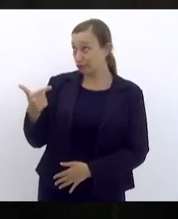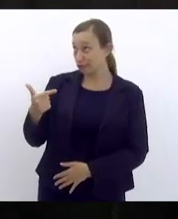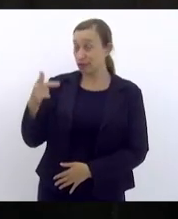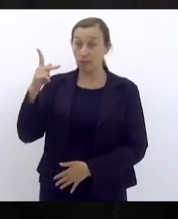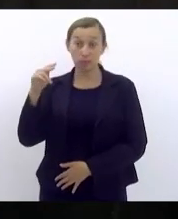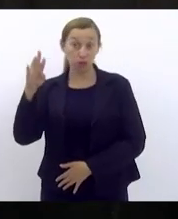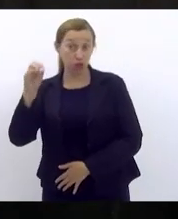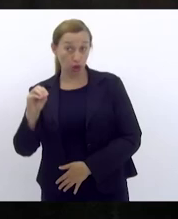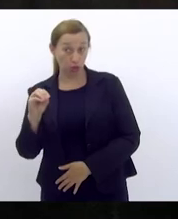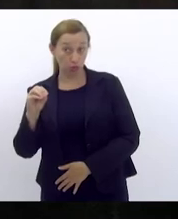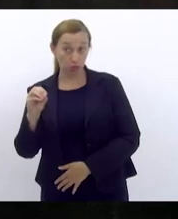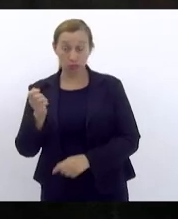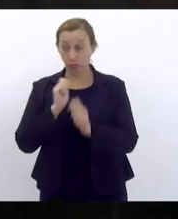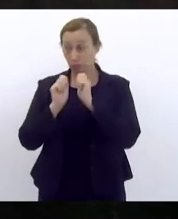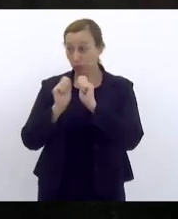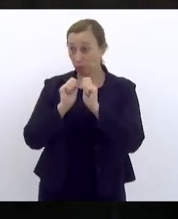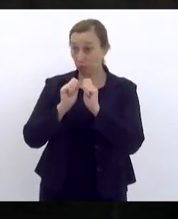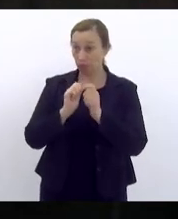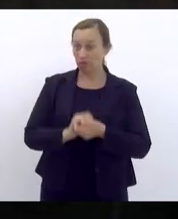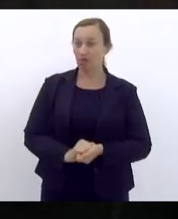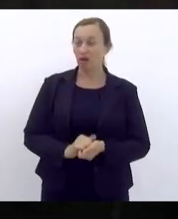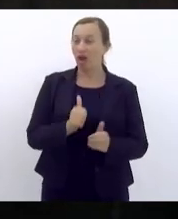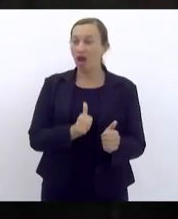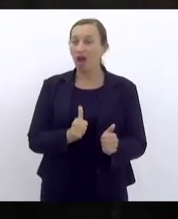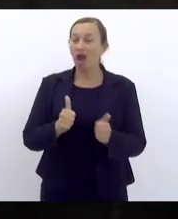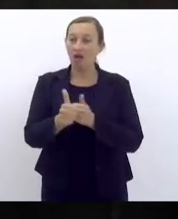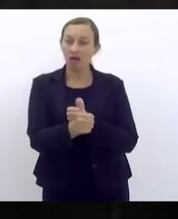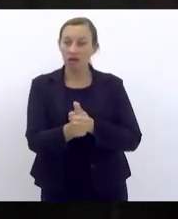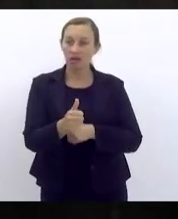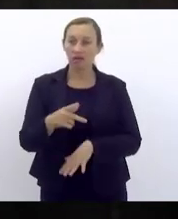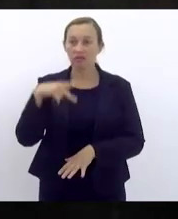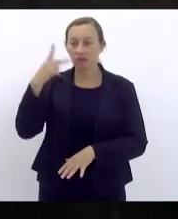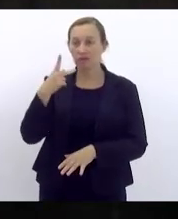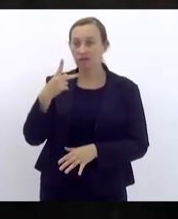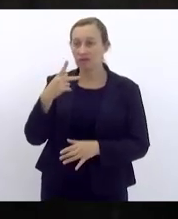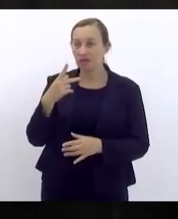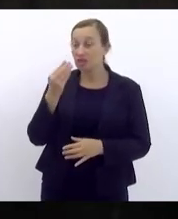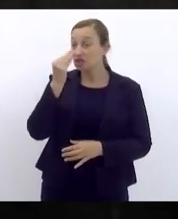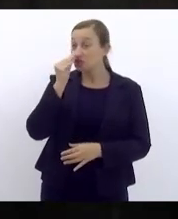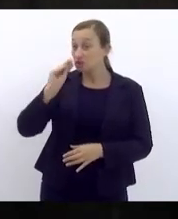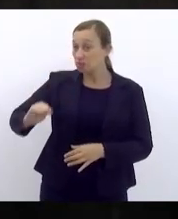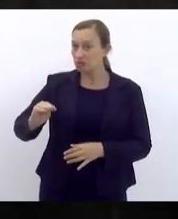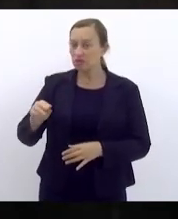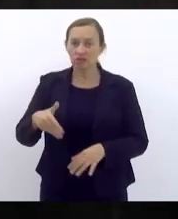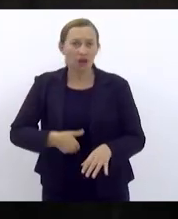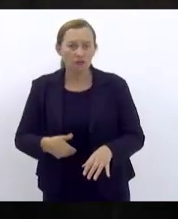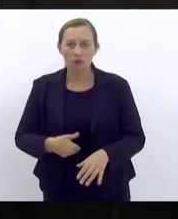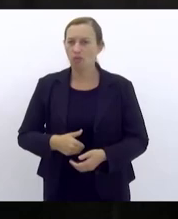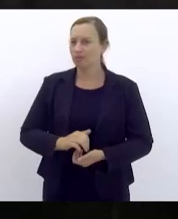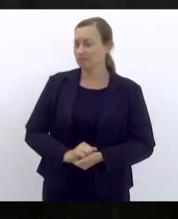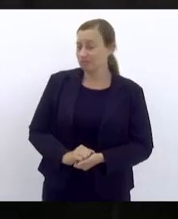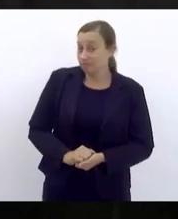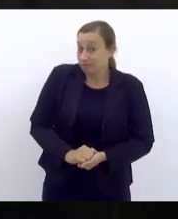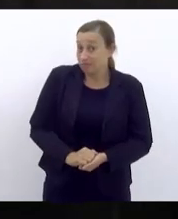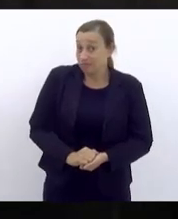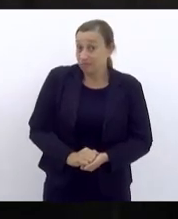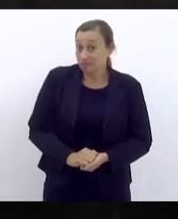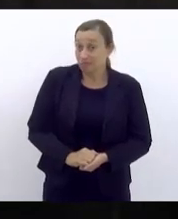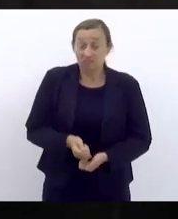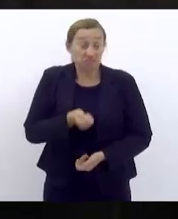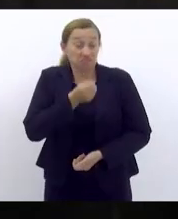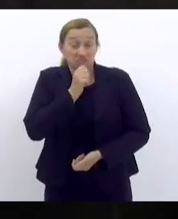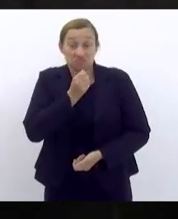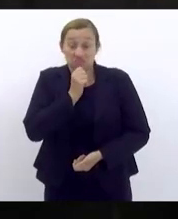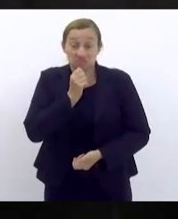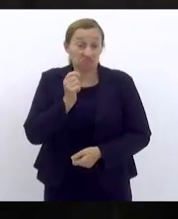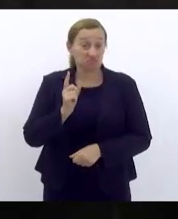jornalista a frente parlamentar de negação da fome em nenhum momento